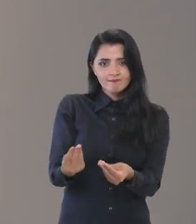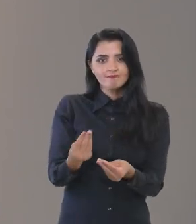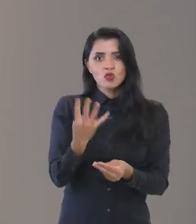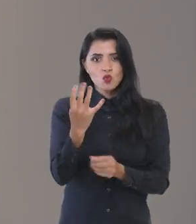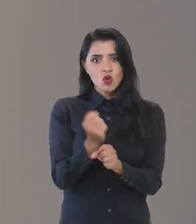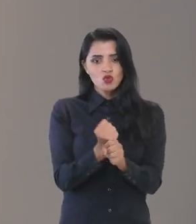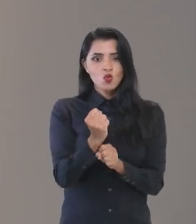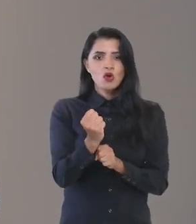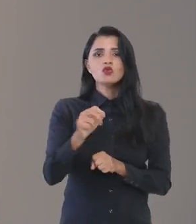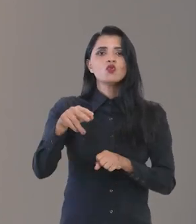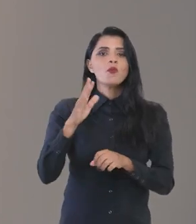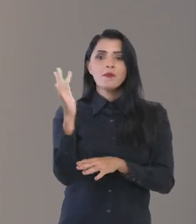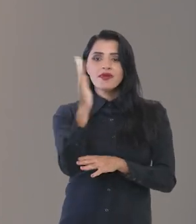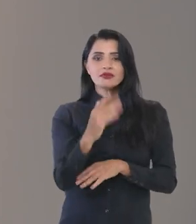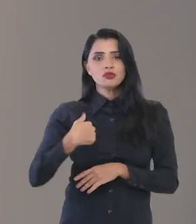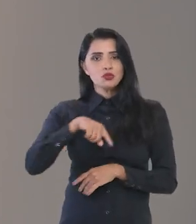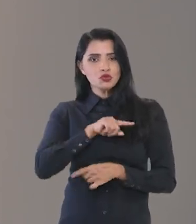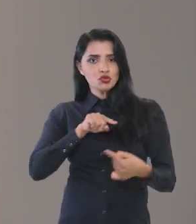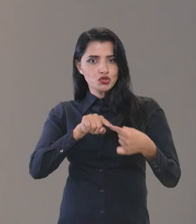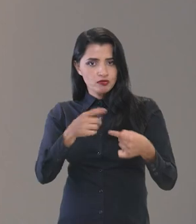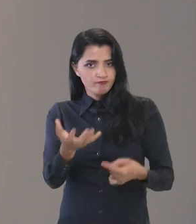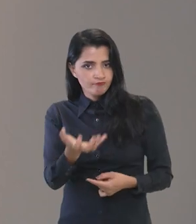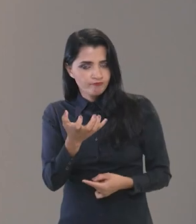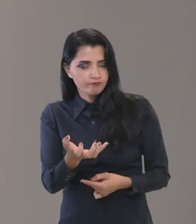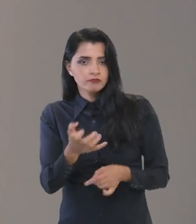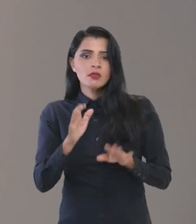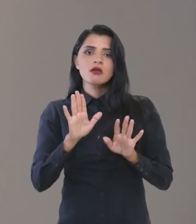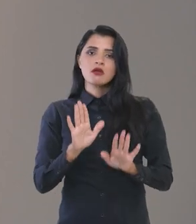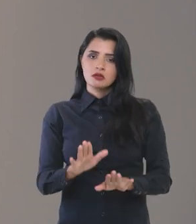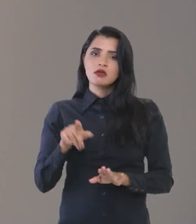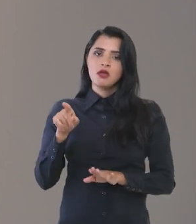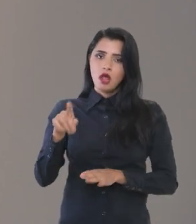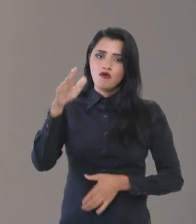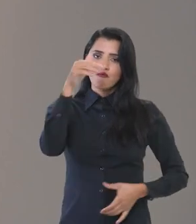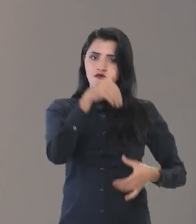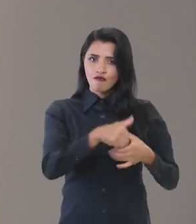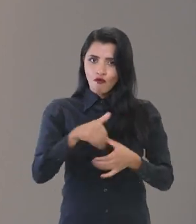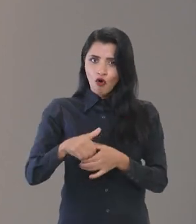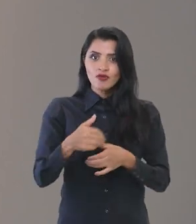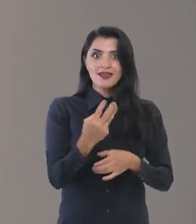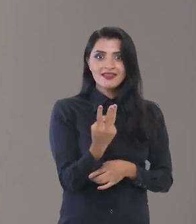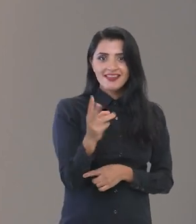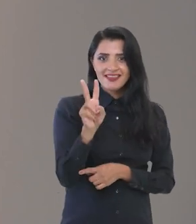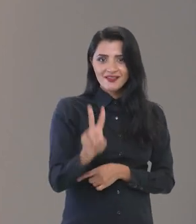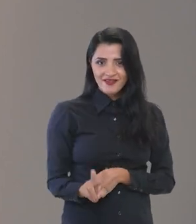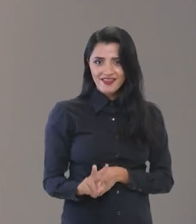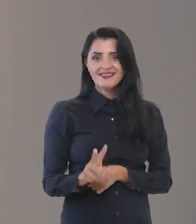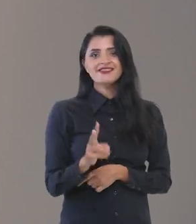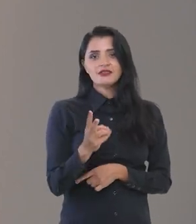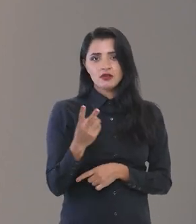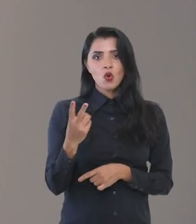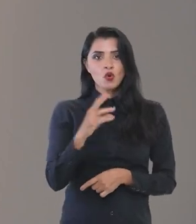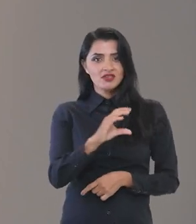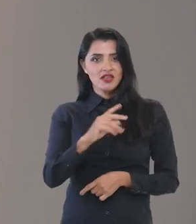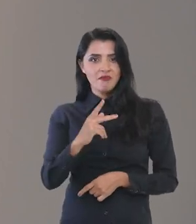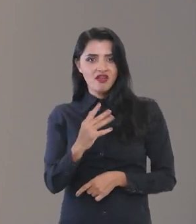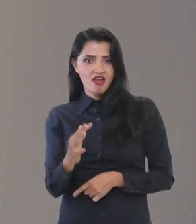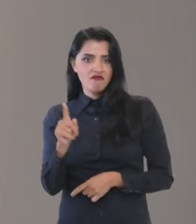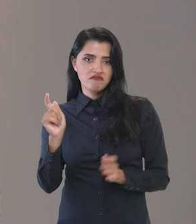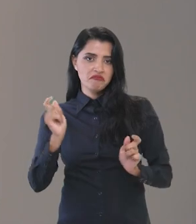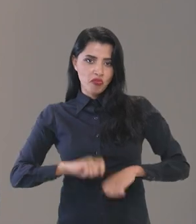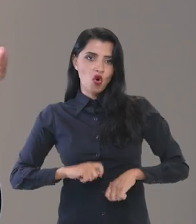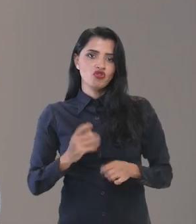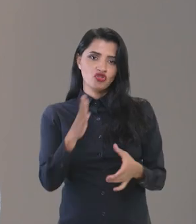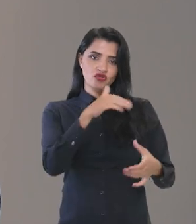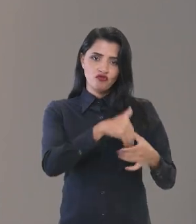entrega daqui a quatro anos do Brasil que queremos. Nesse sentido, ela vota três vezes. O CPF dela